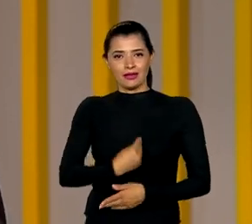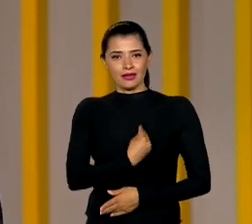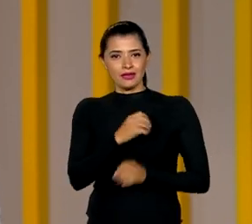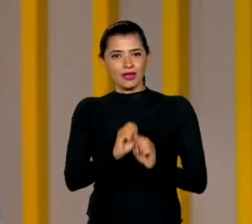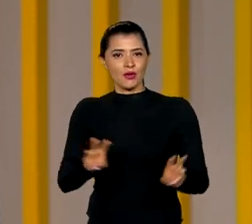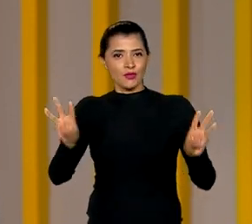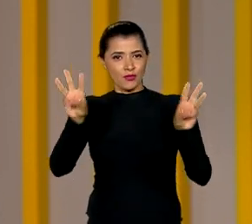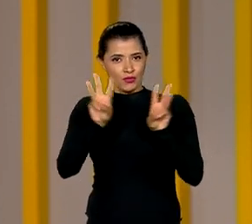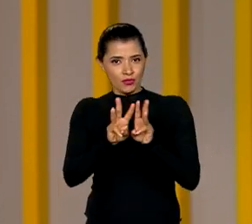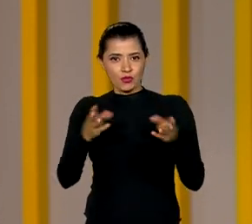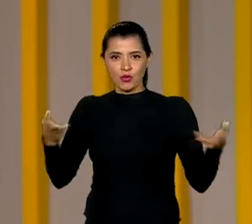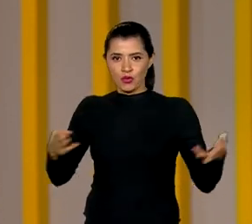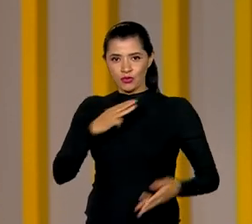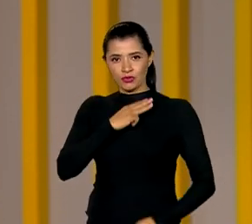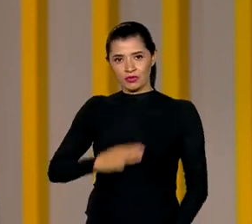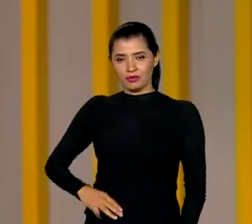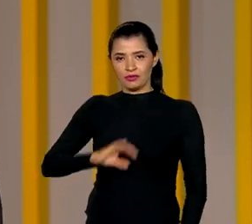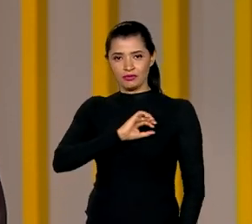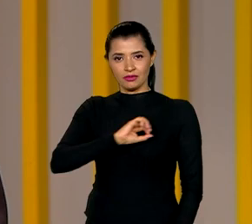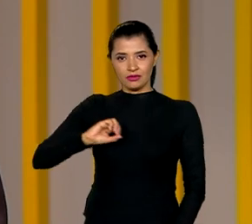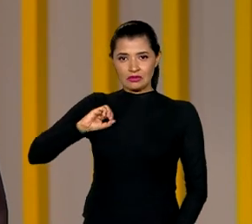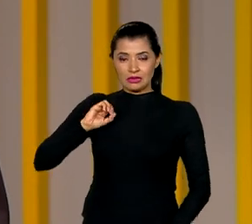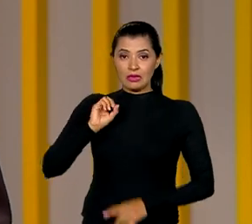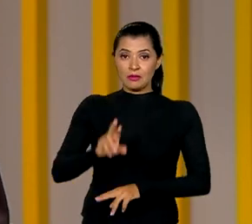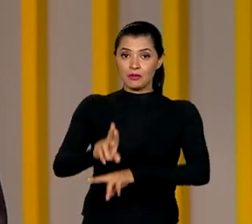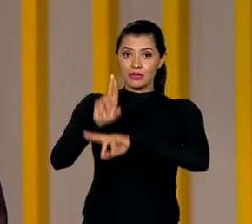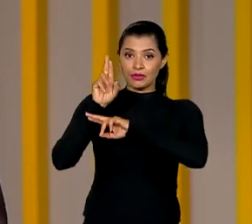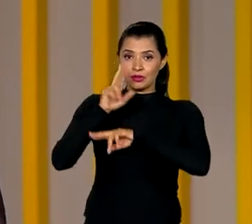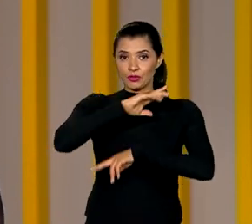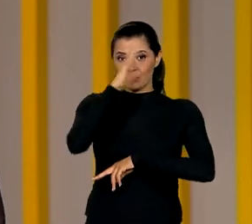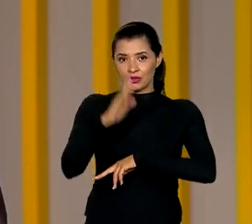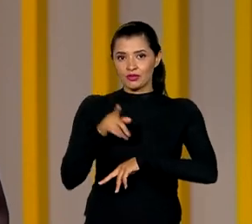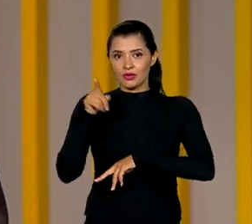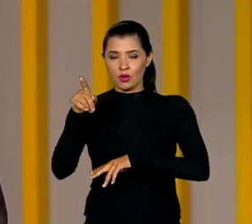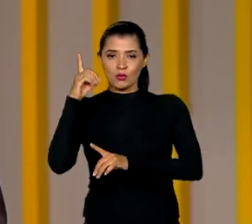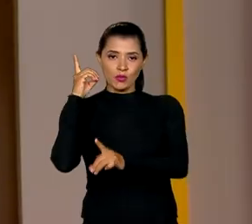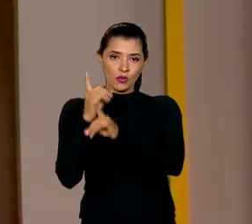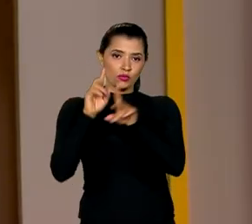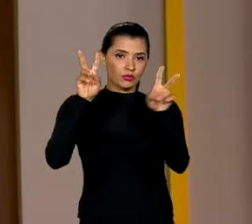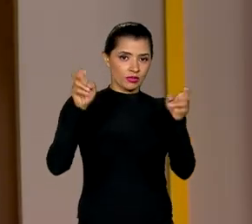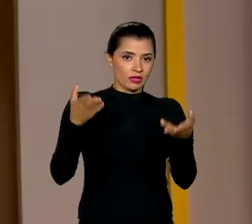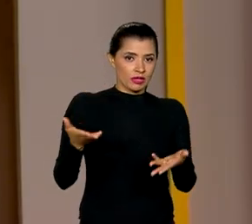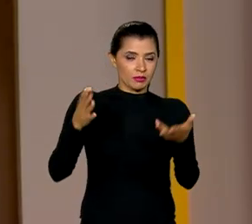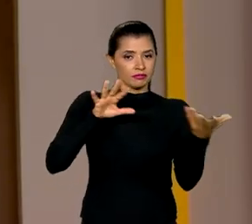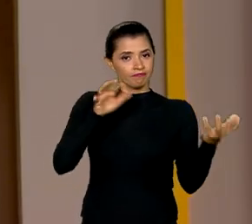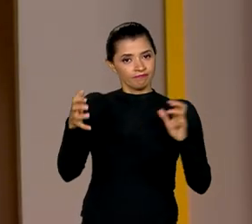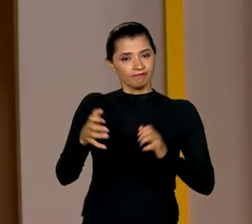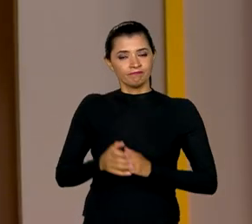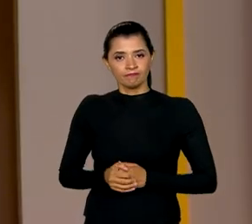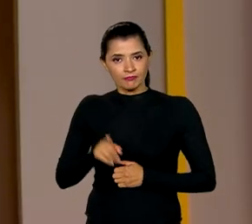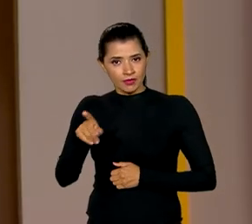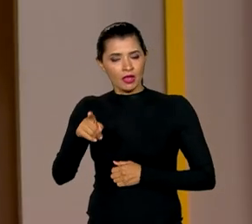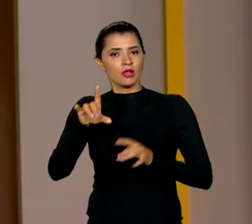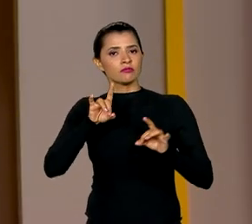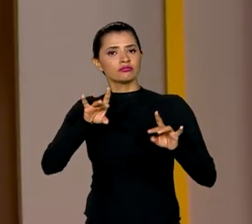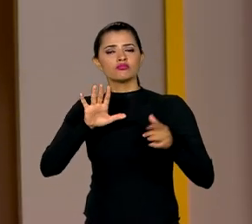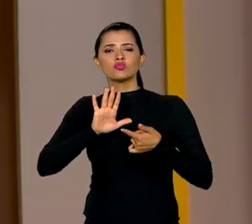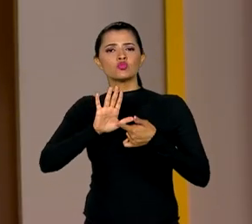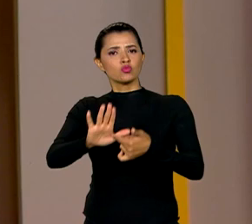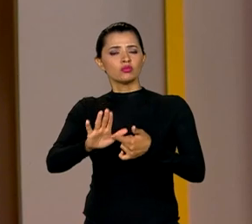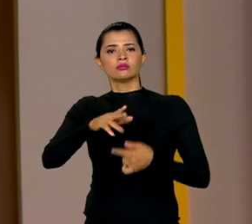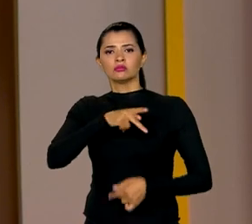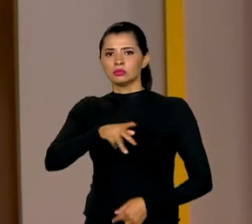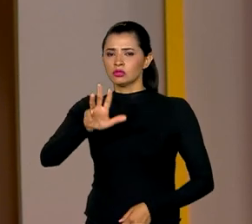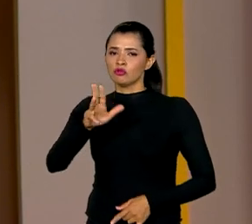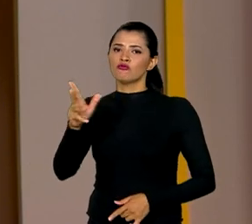Hoje, a ministra Marina Silva representou o Brasil em encontros sobre esse assunto. A ministra destacou que o presidente Lula